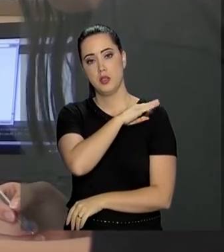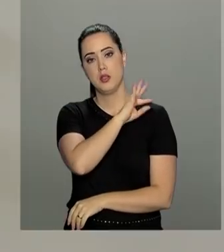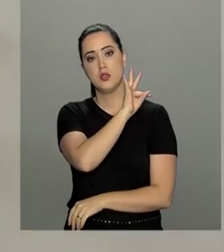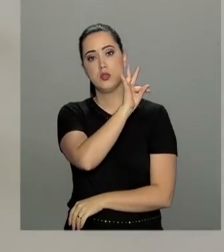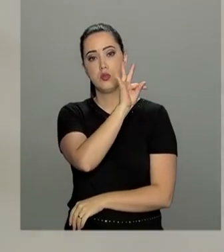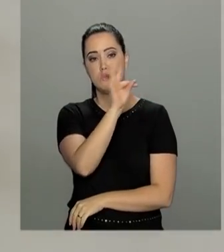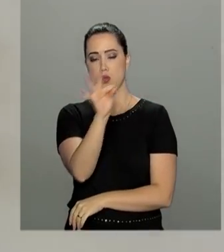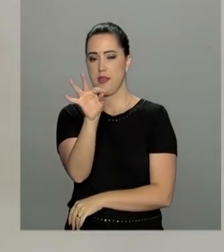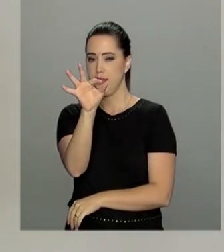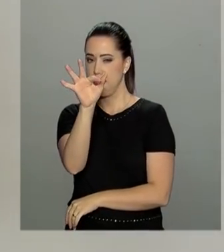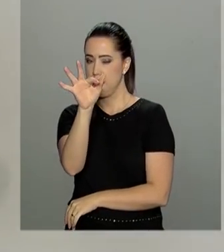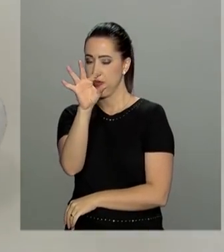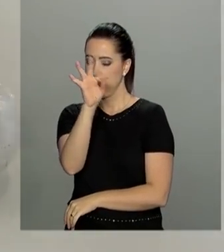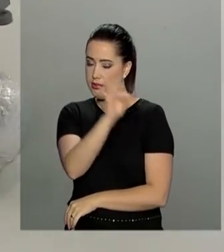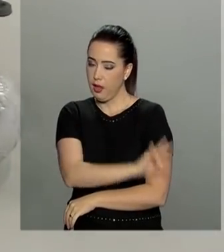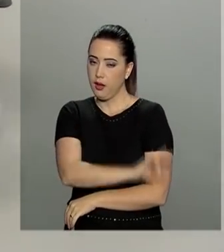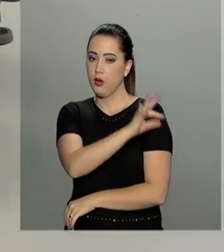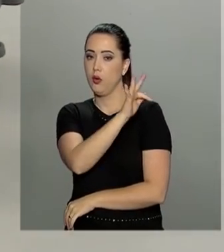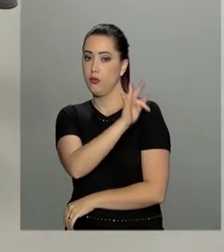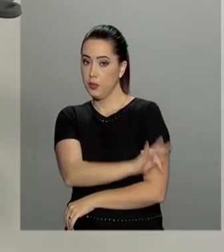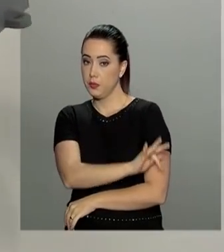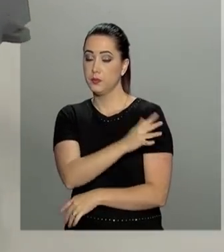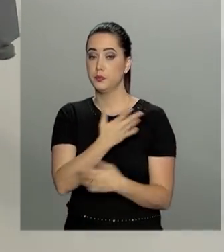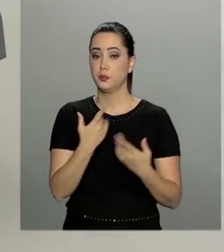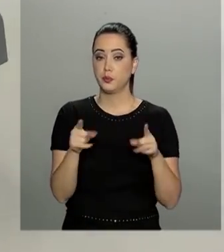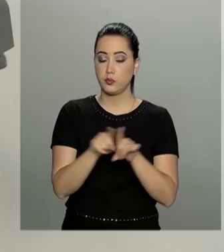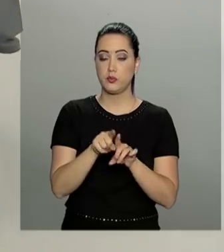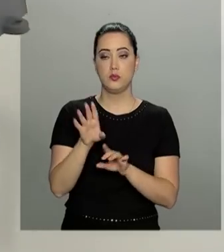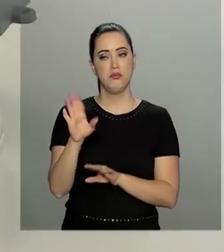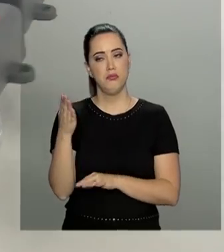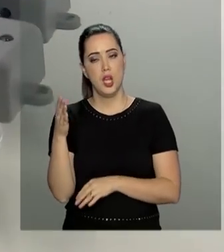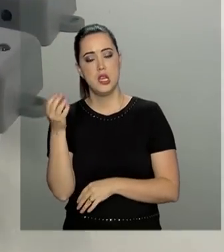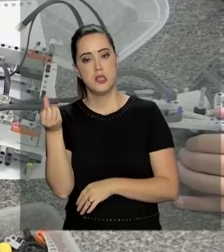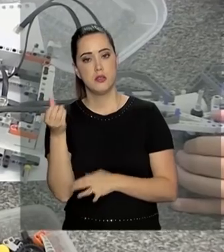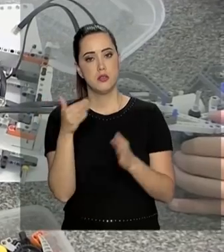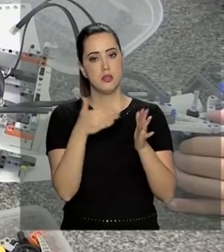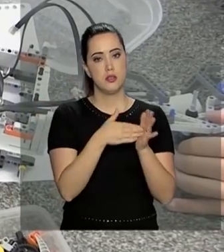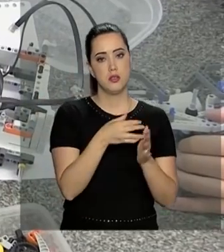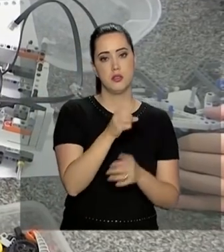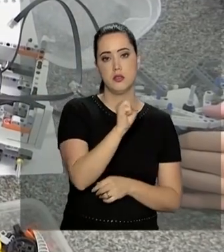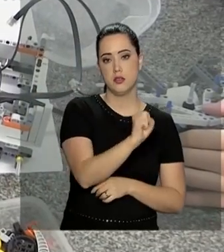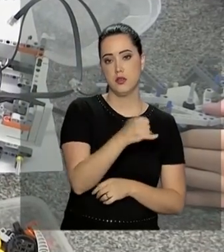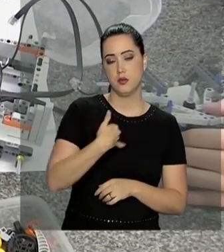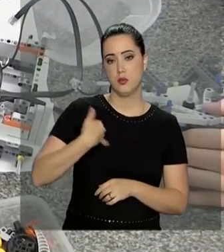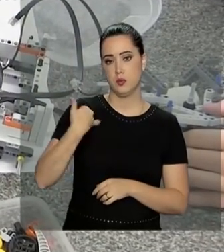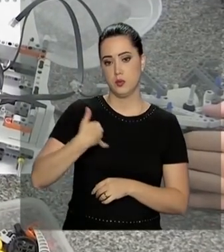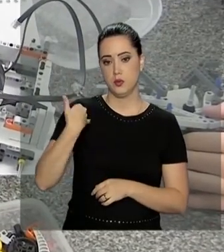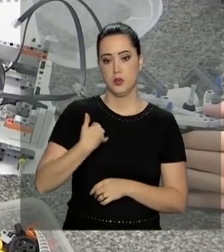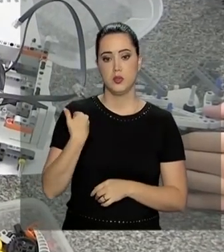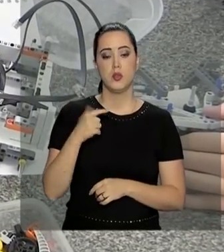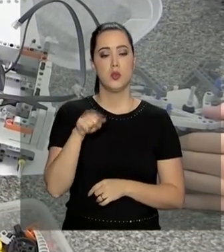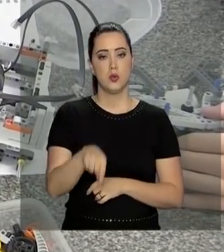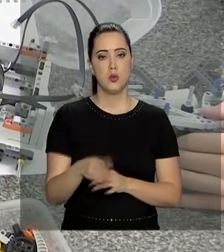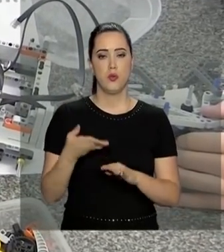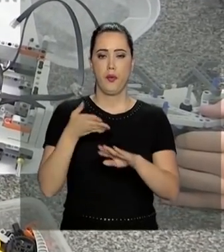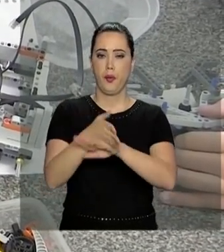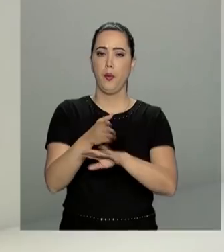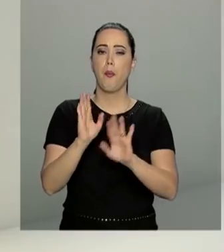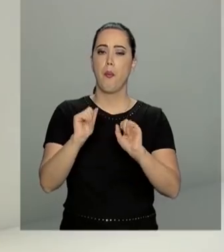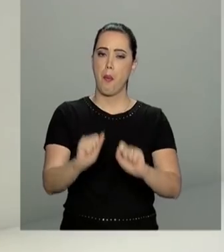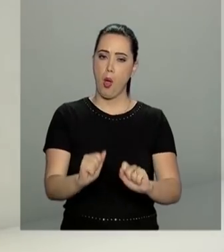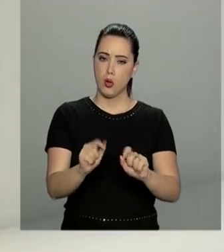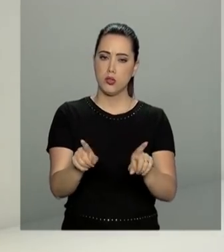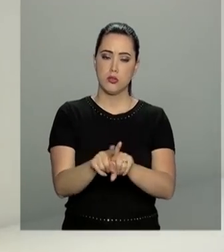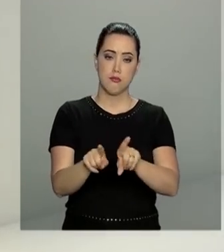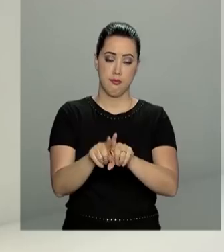técnico. Desde o ano passado, os estudantes entre 6 e 8 anos que estão no ensino fundamental foram incluídos.